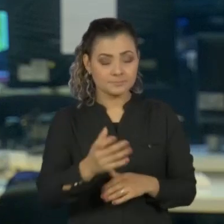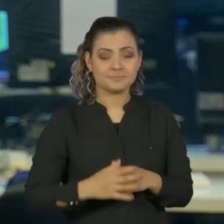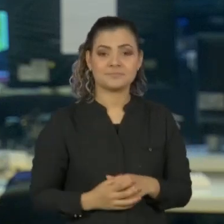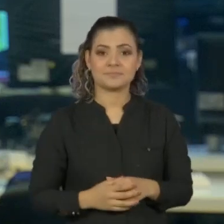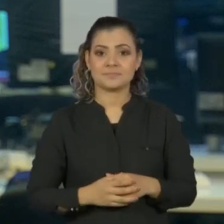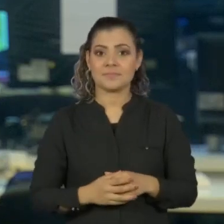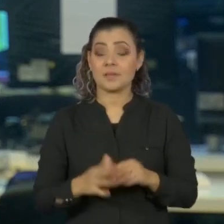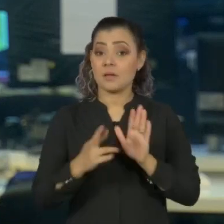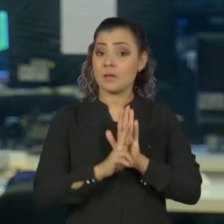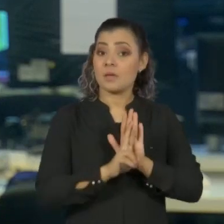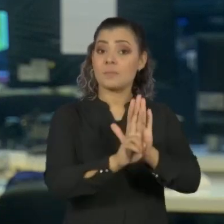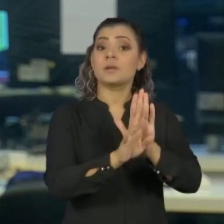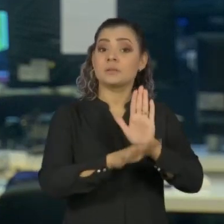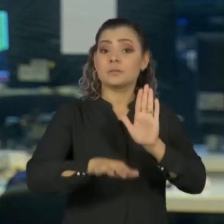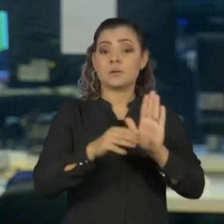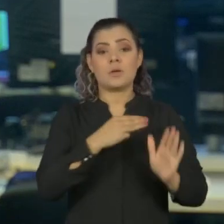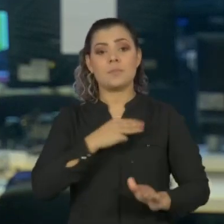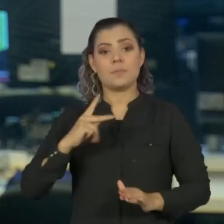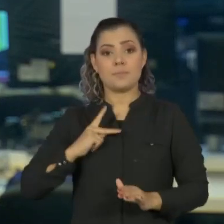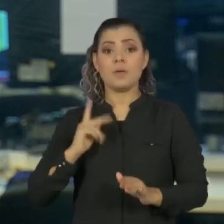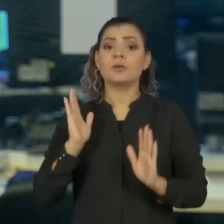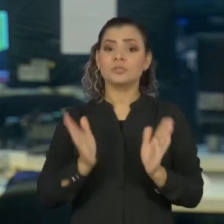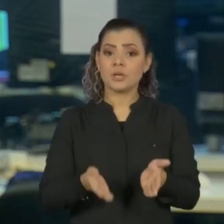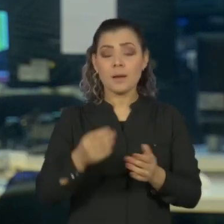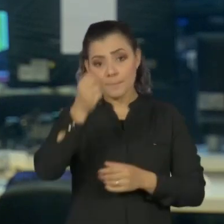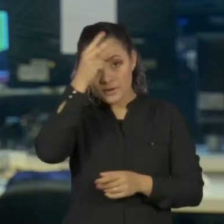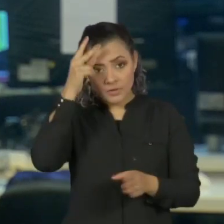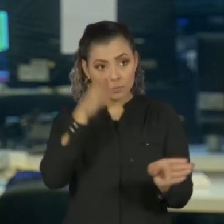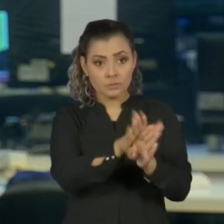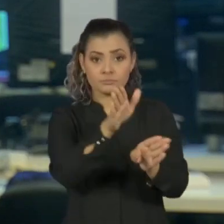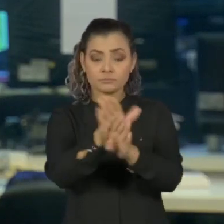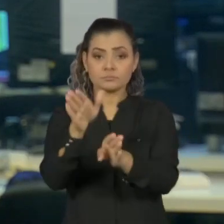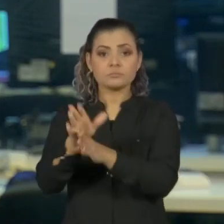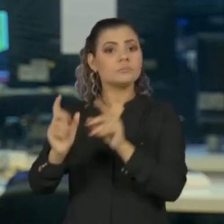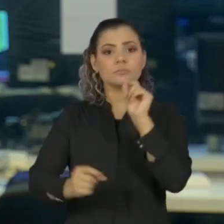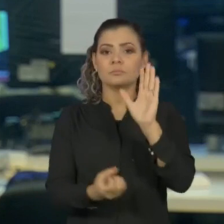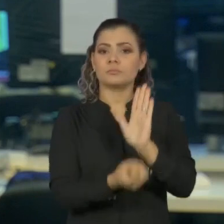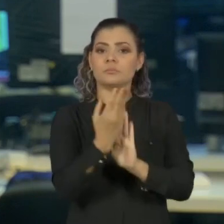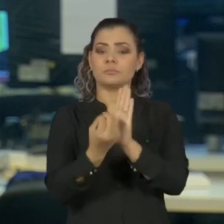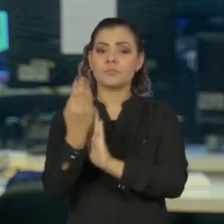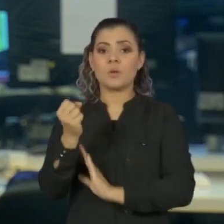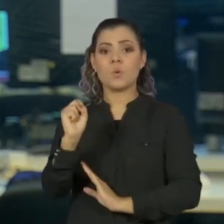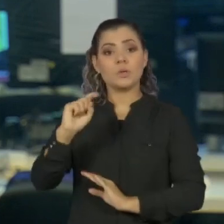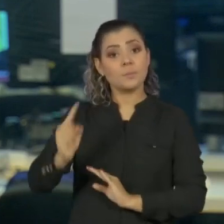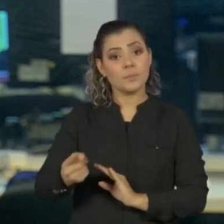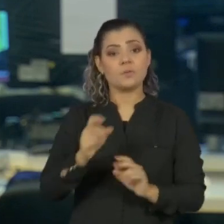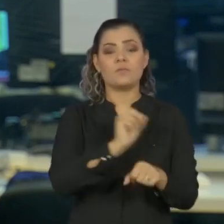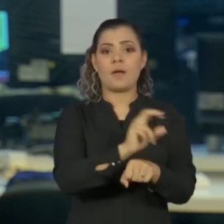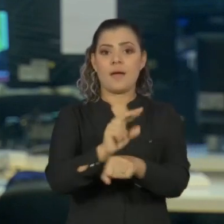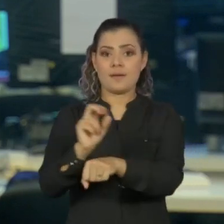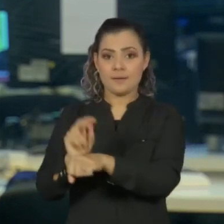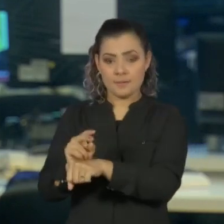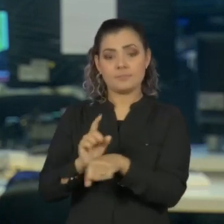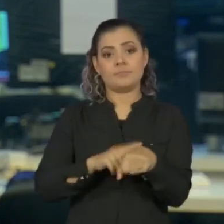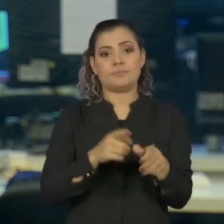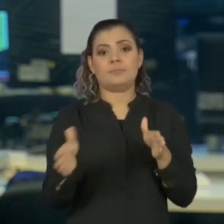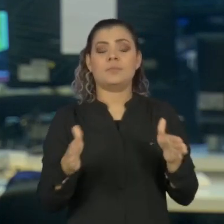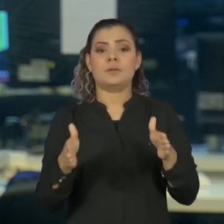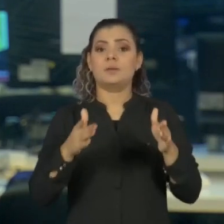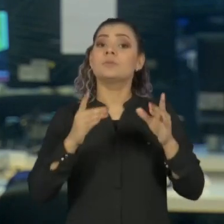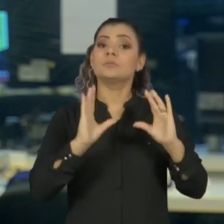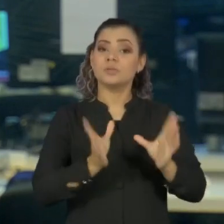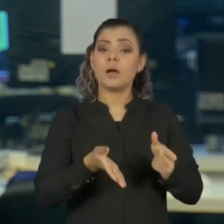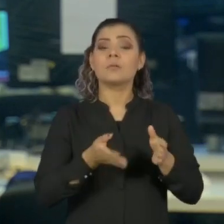Uma representação do Ministério Público Estadual recomenda à Prefeitura de São Paulo a criação de 8 mil vagas para alojamento temporário da